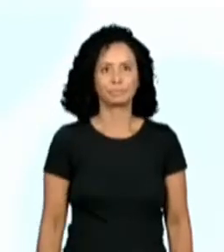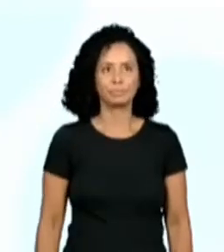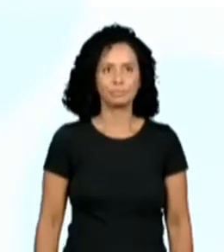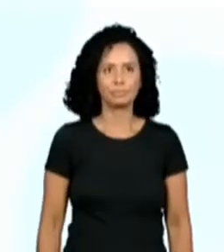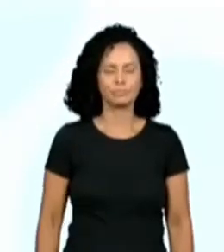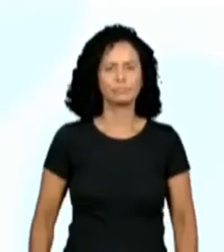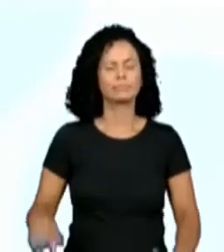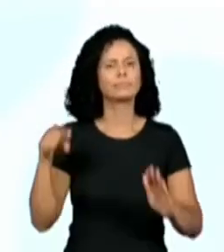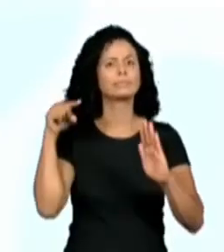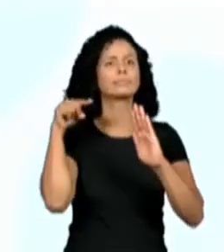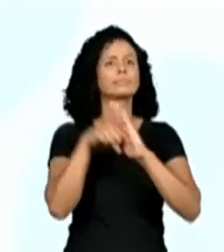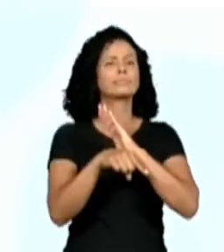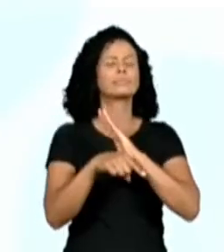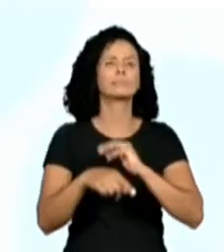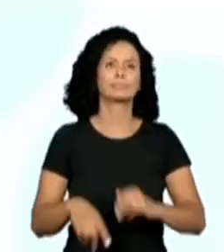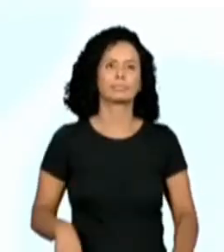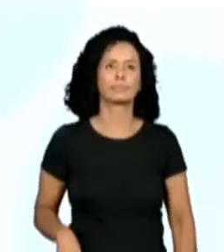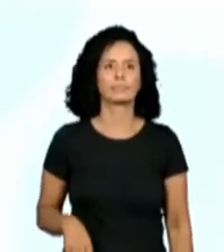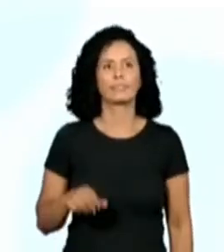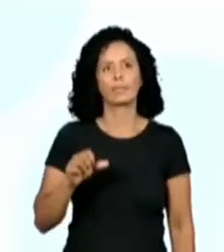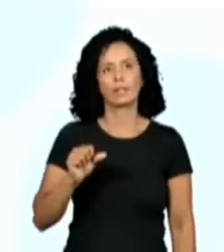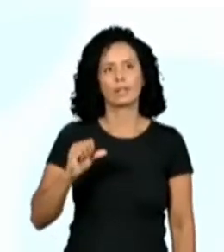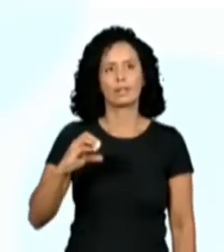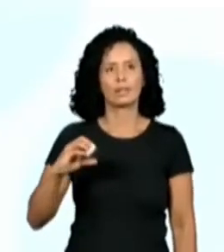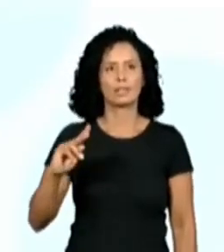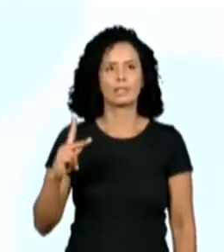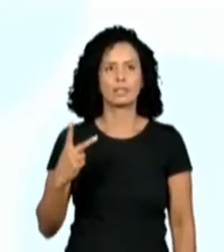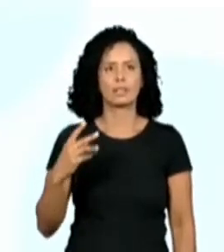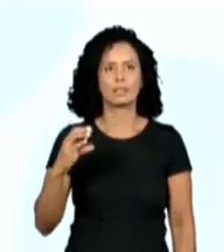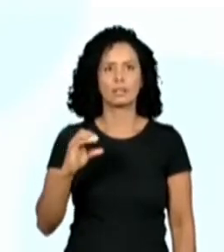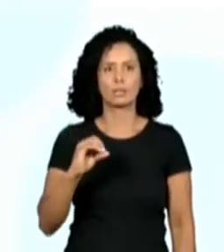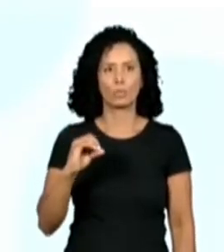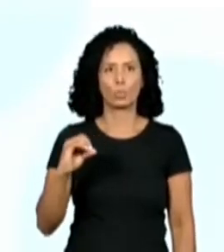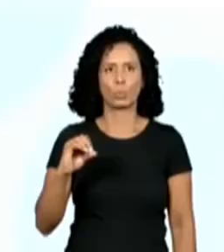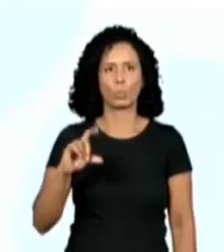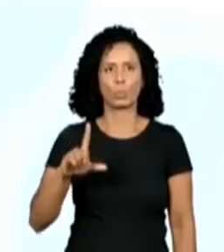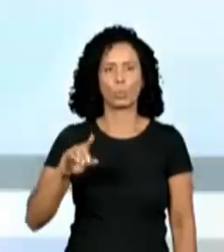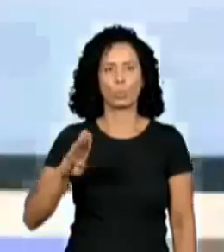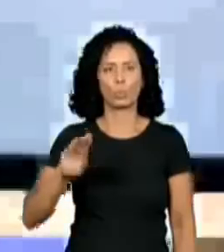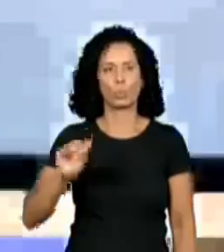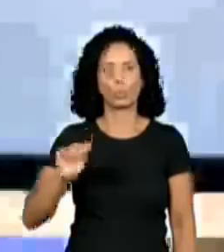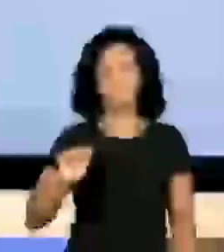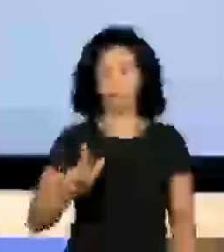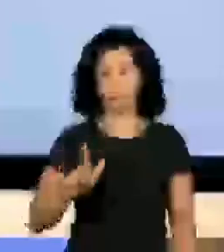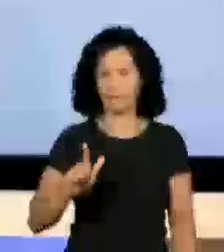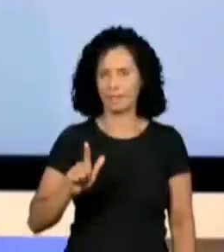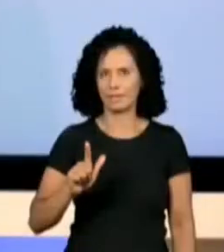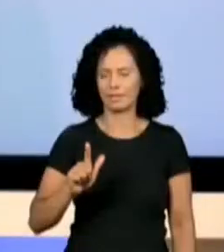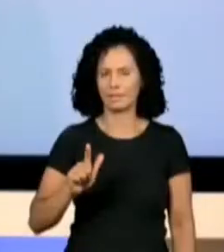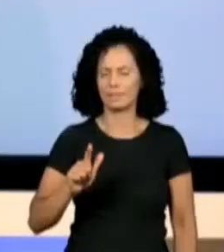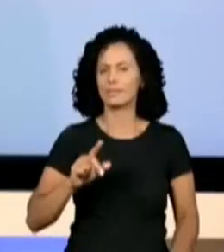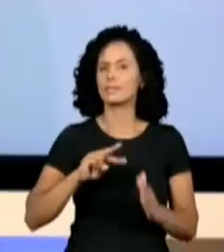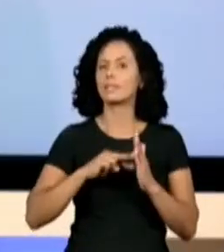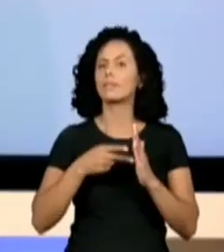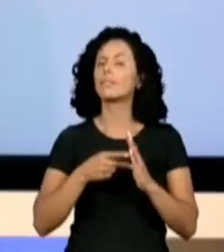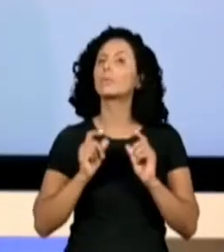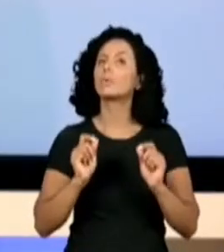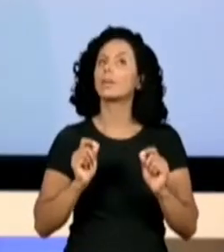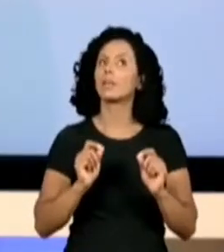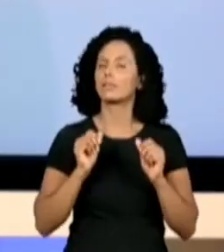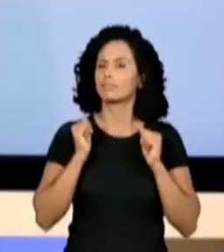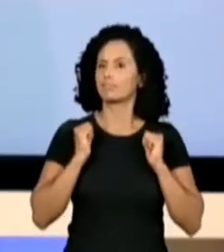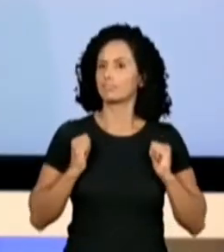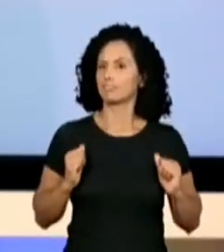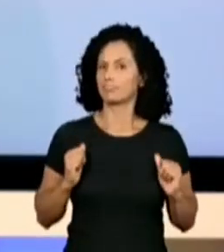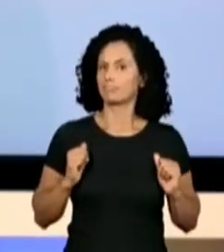school bag? Tem a imagem lá da capa do nosso livro. Is it a school bag? Será que é uma school bag isso aí?